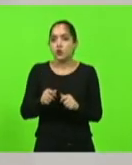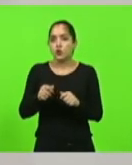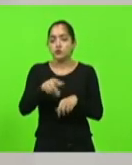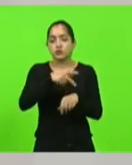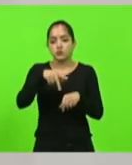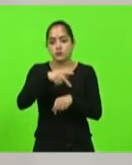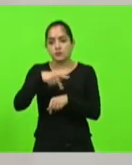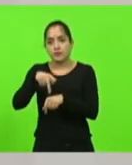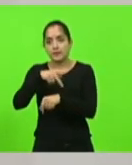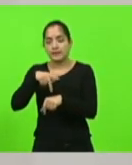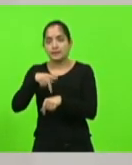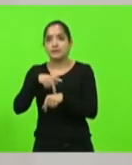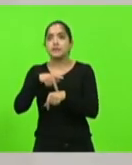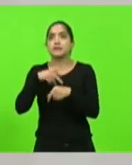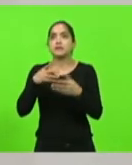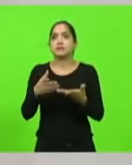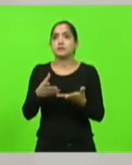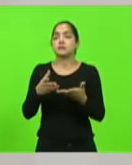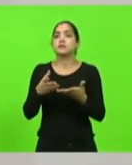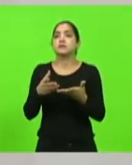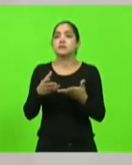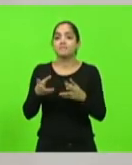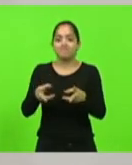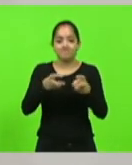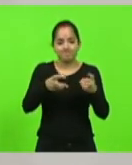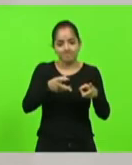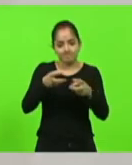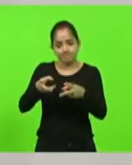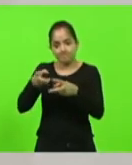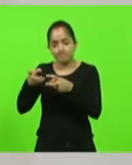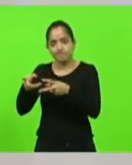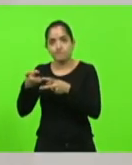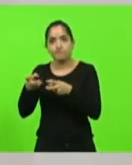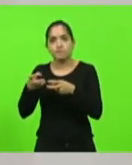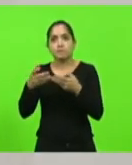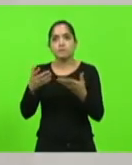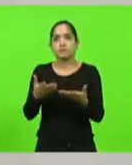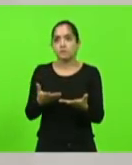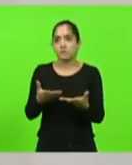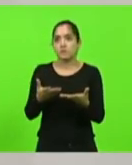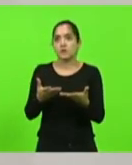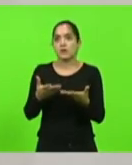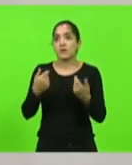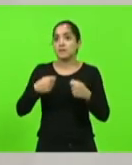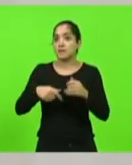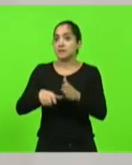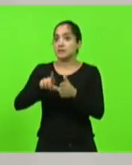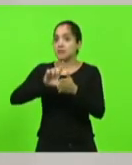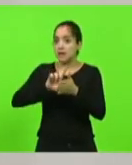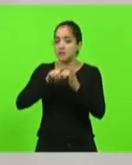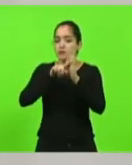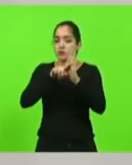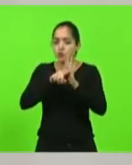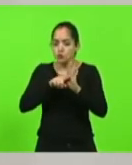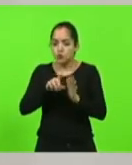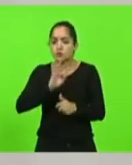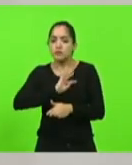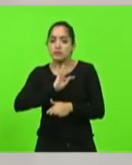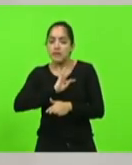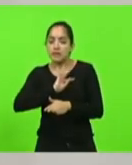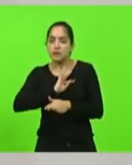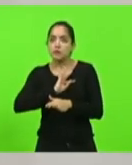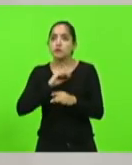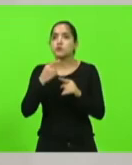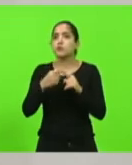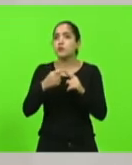têm exploração de petróleo, nenhuma delas aconcede sem estudos técnicos prévios antes. Por que que